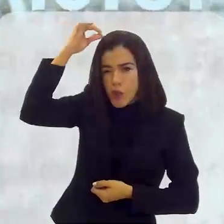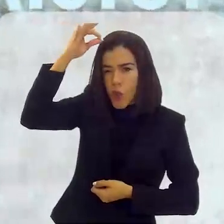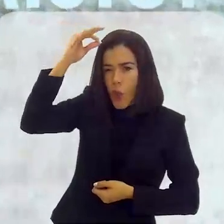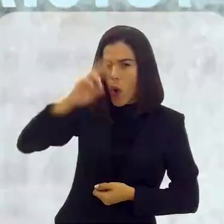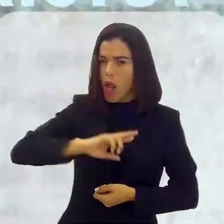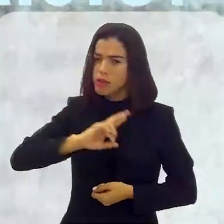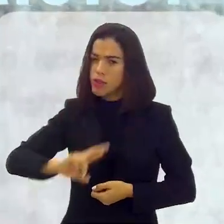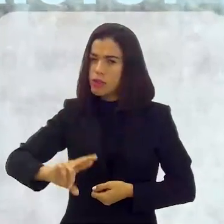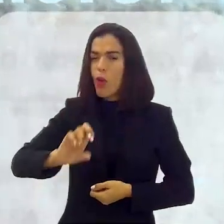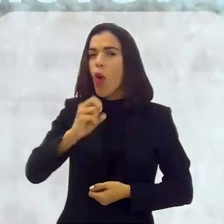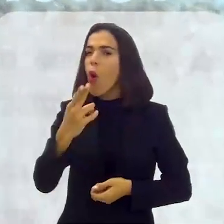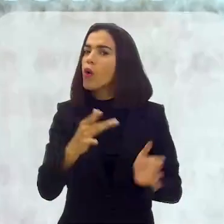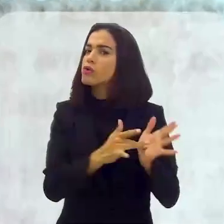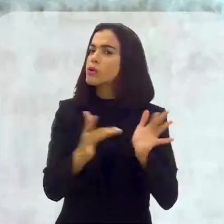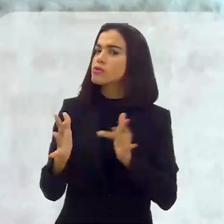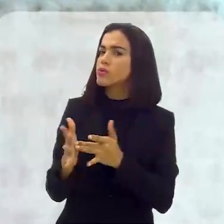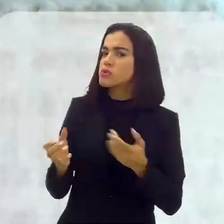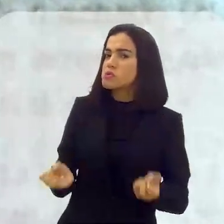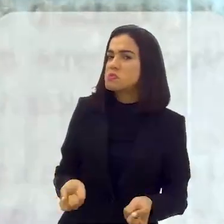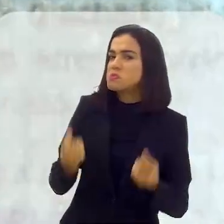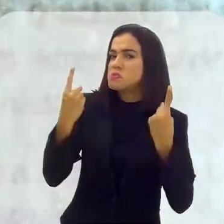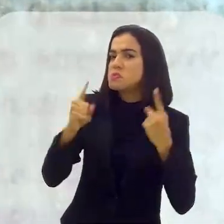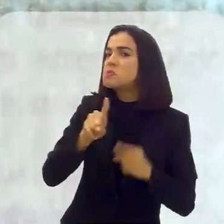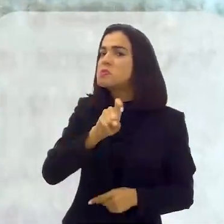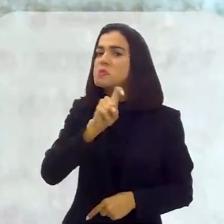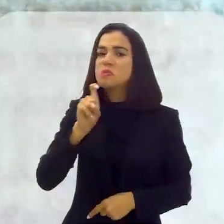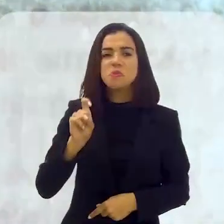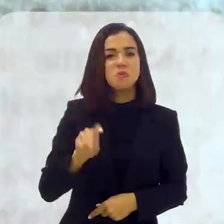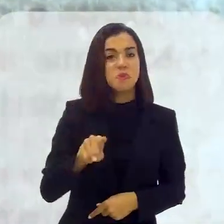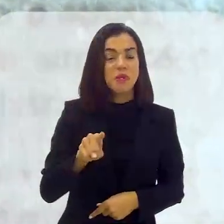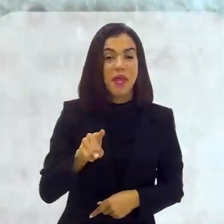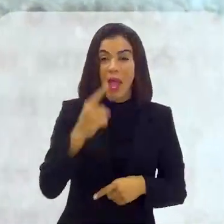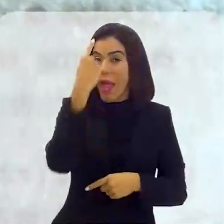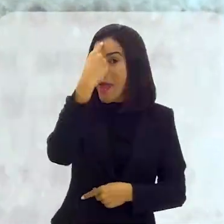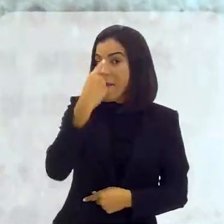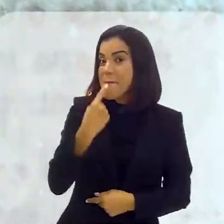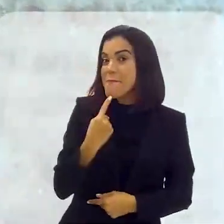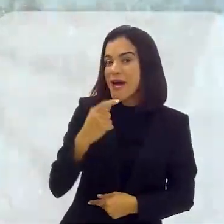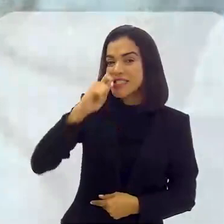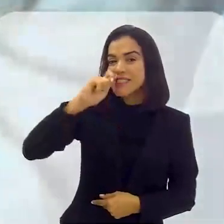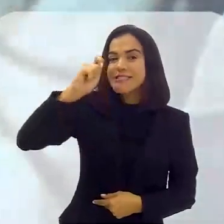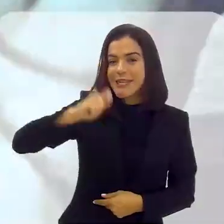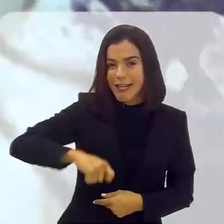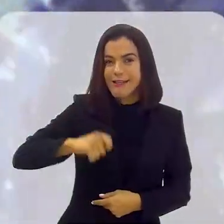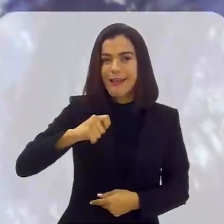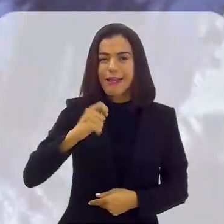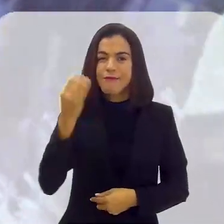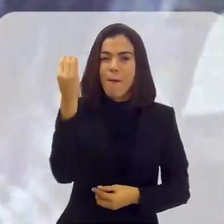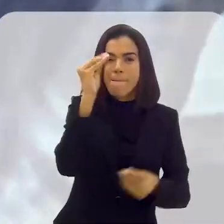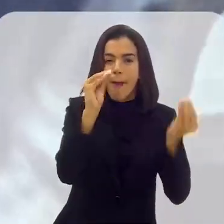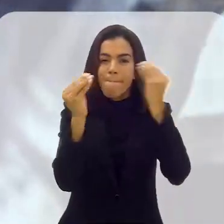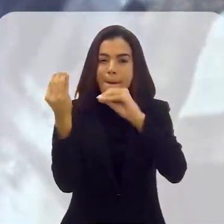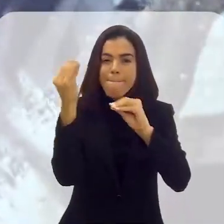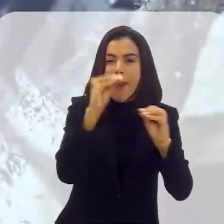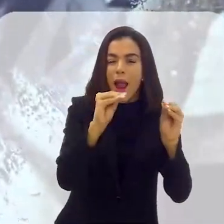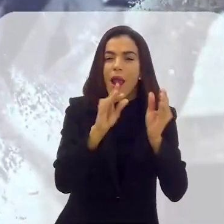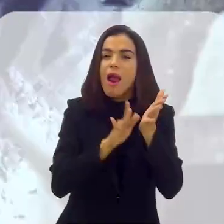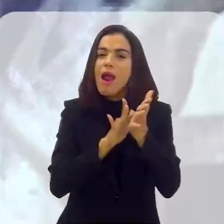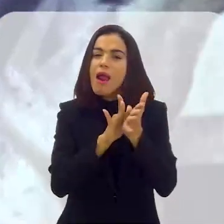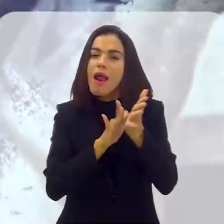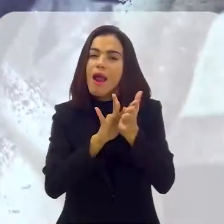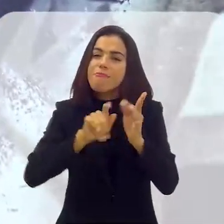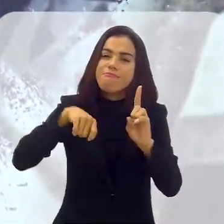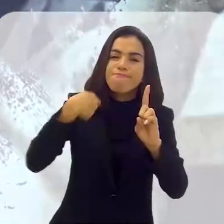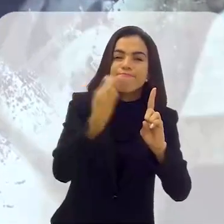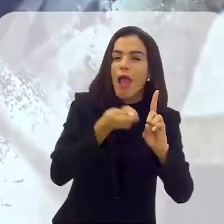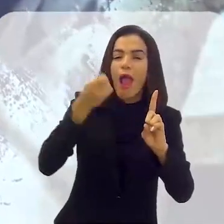Um santo, um religioso ou Jesus Cristo? A imagem de Tiradentes foi construída para